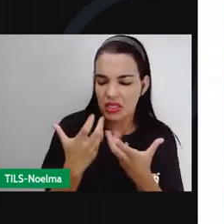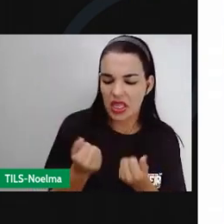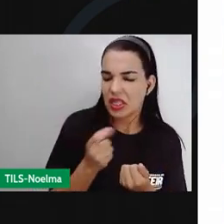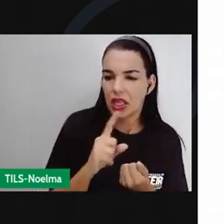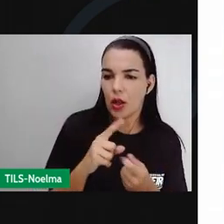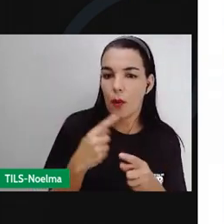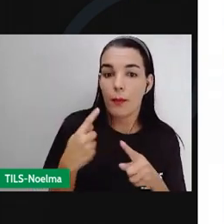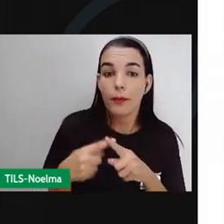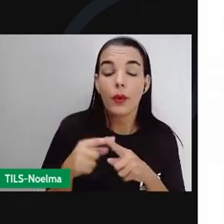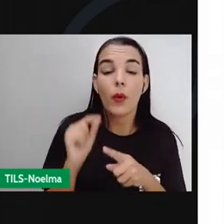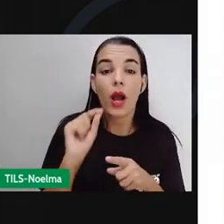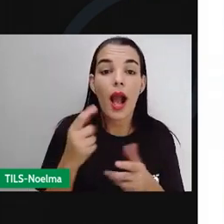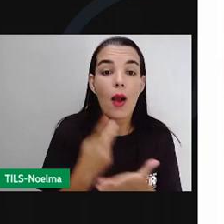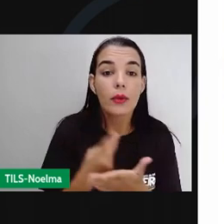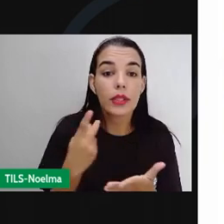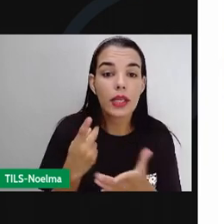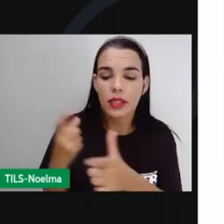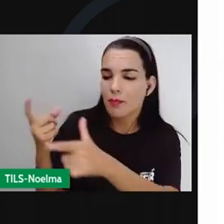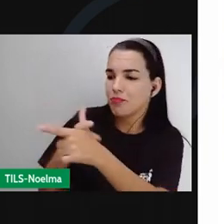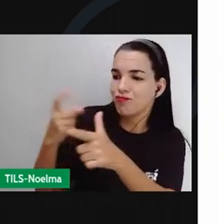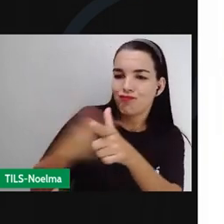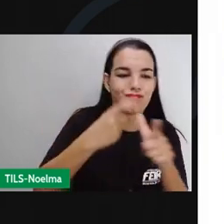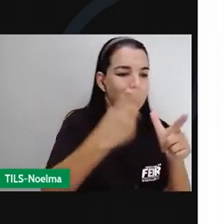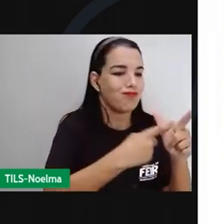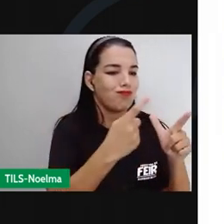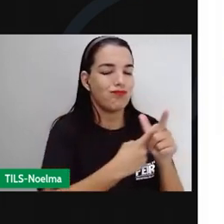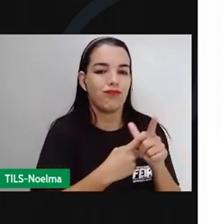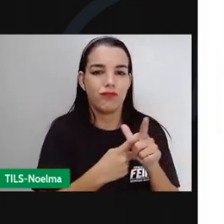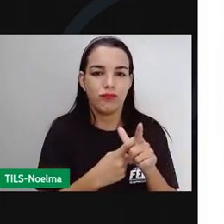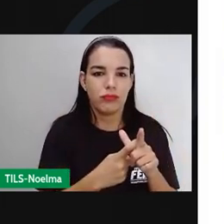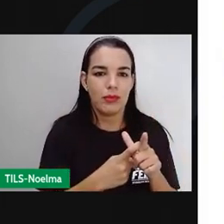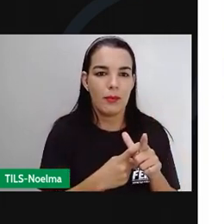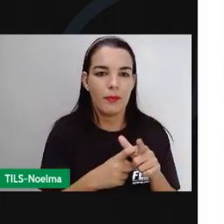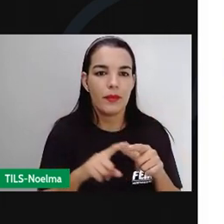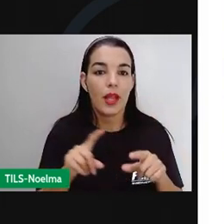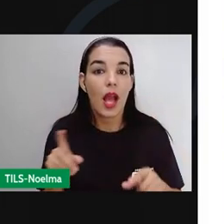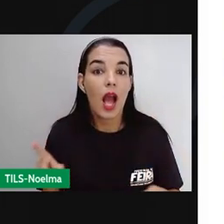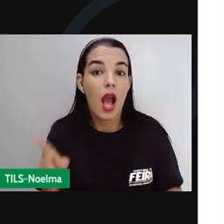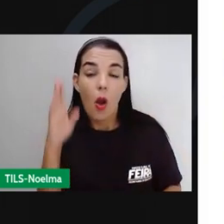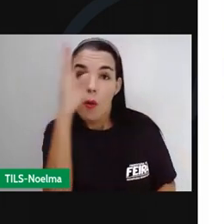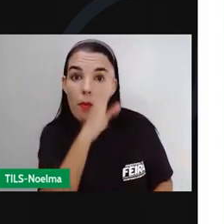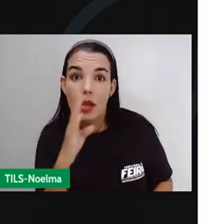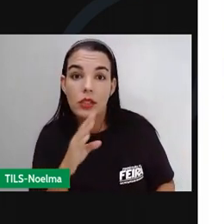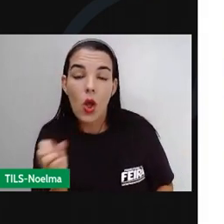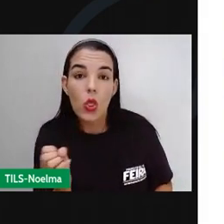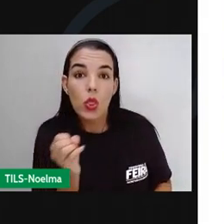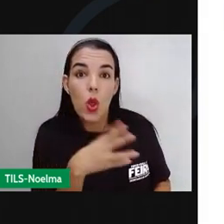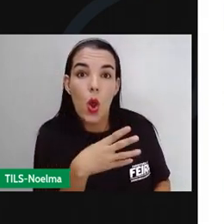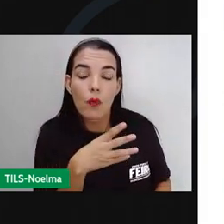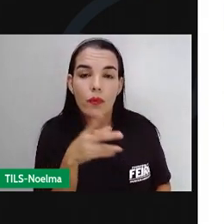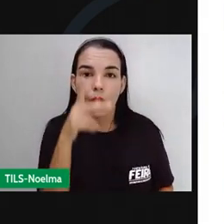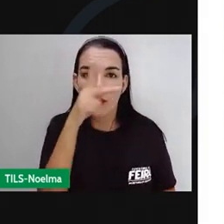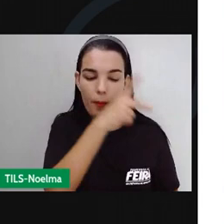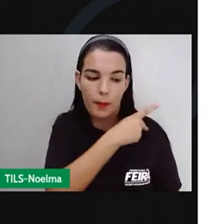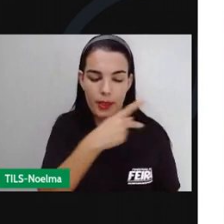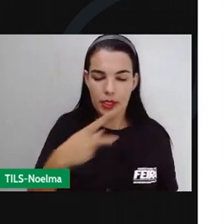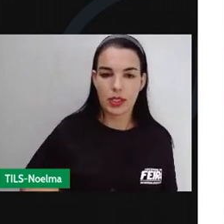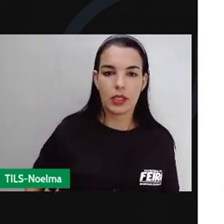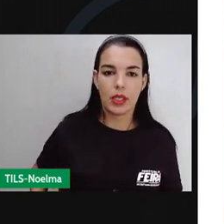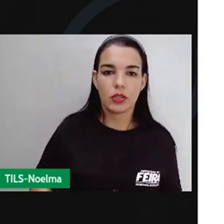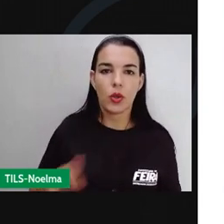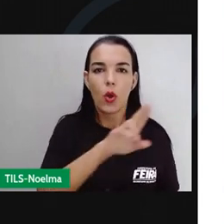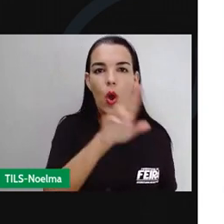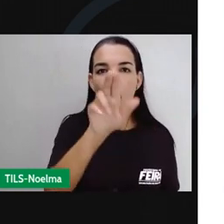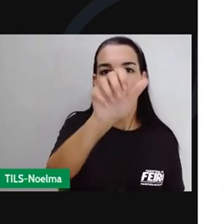no exterior. O Brasil tem um novo presidente, Afonso Pena, que dá um jeito de colocar a